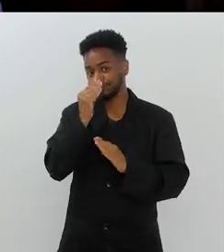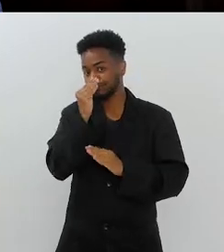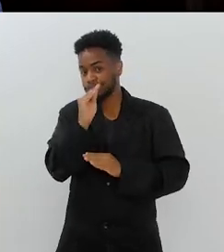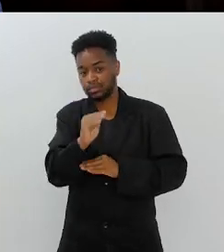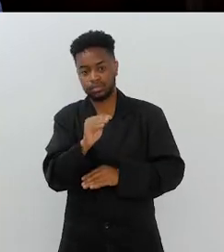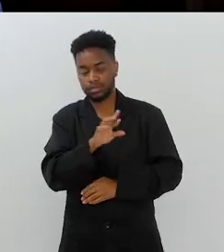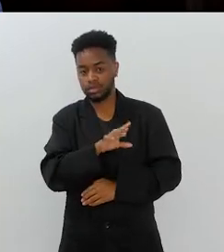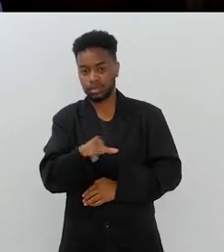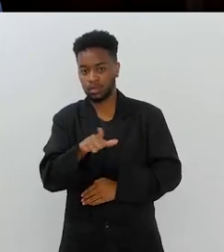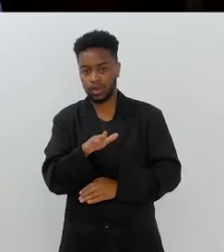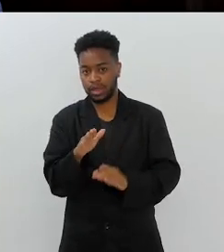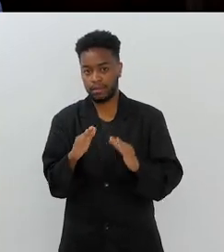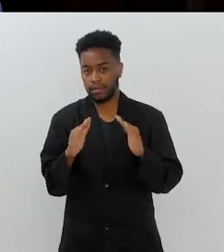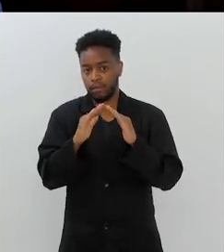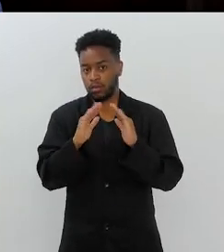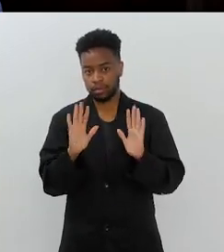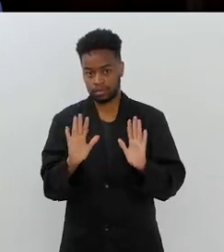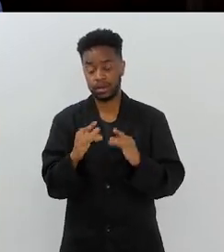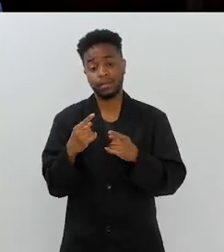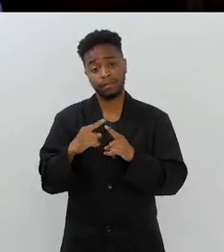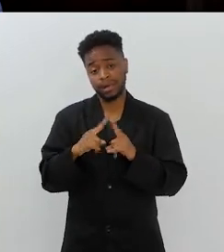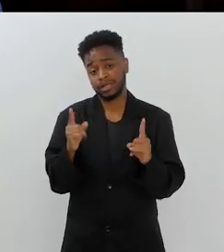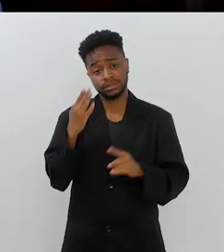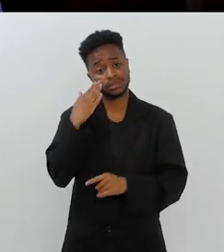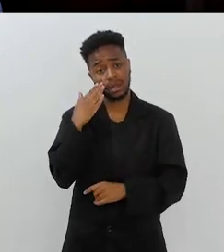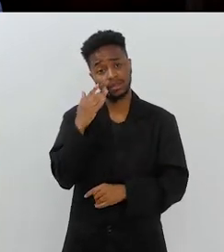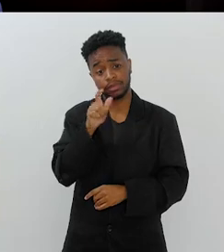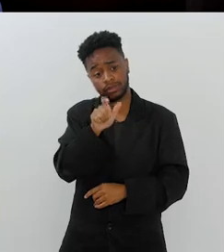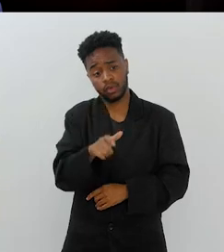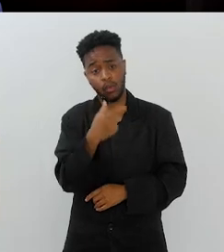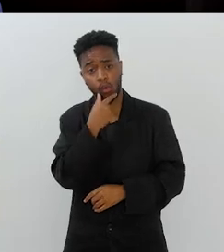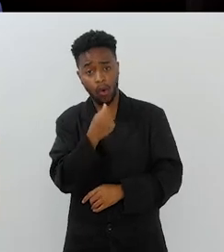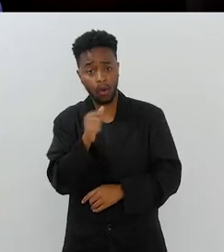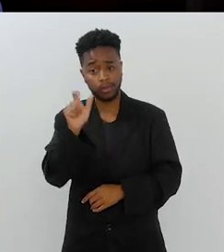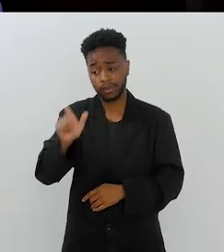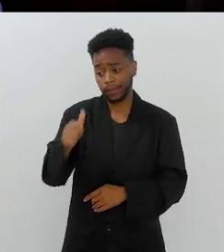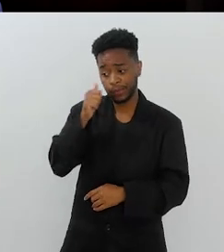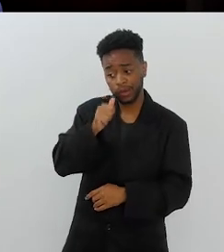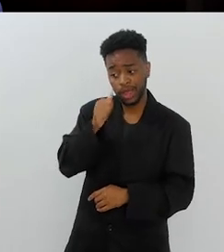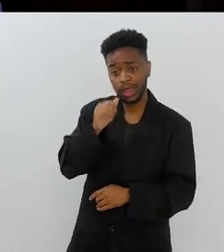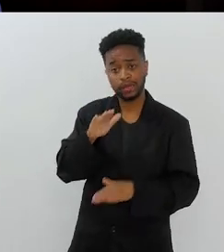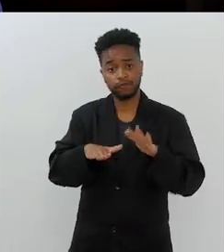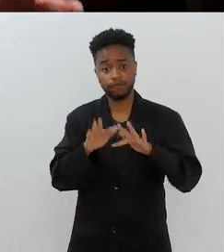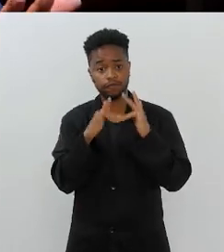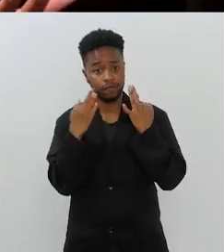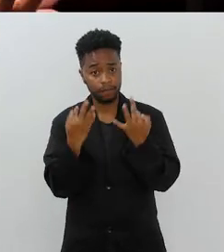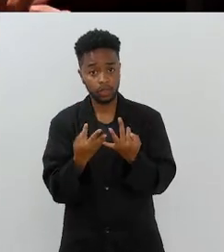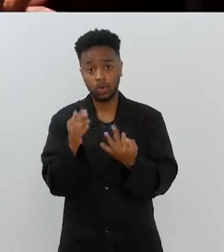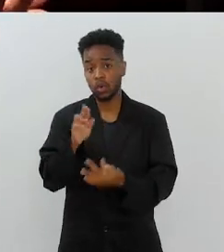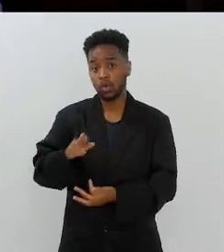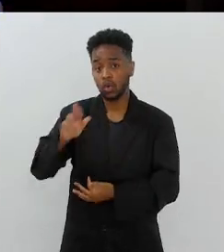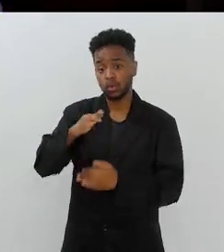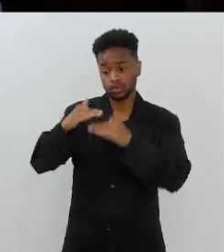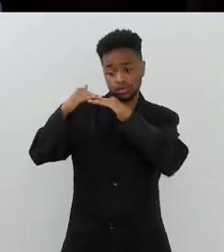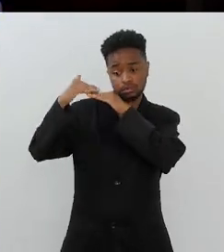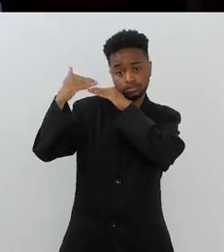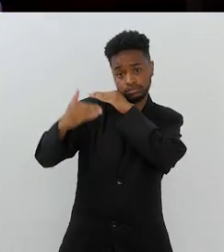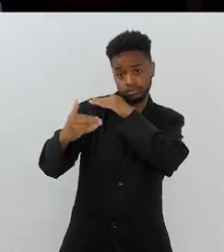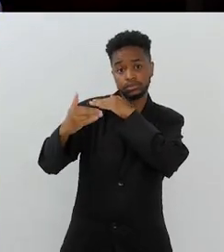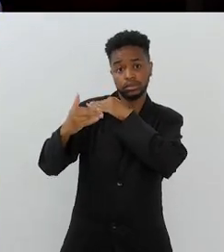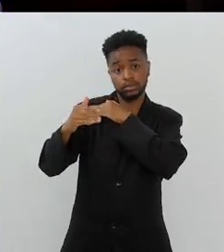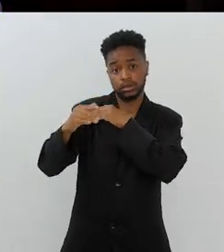vista como moradia, mesmo sabendo que esse homem, essa mulher e essa família, ele